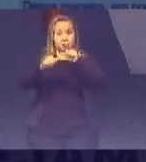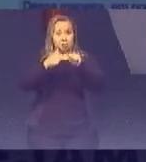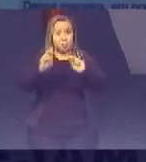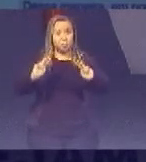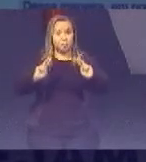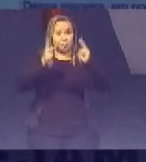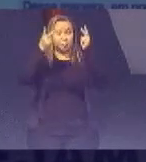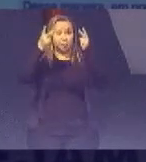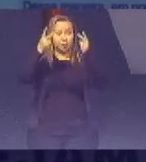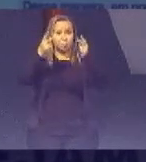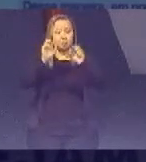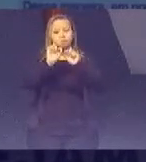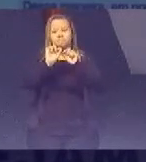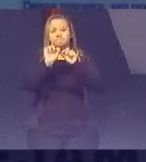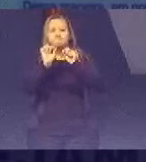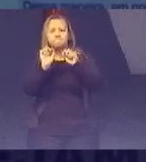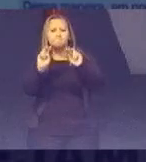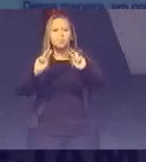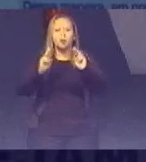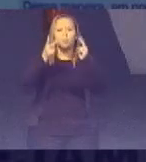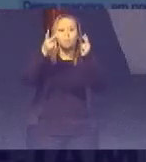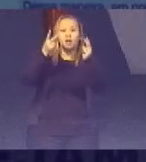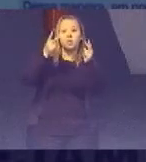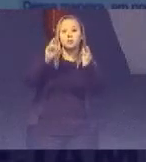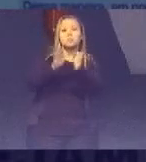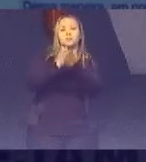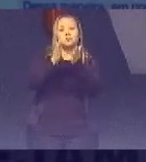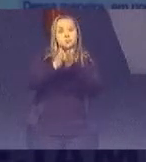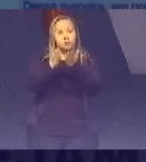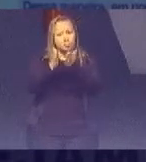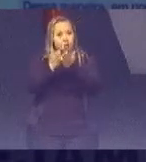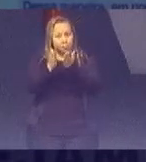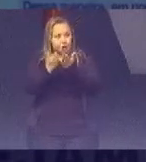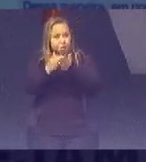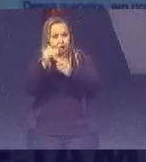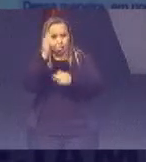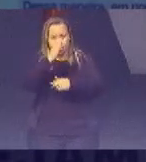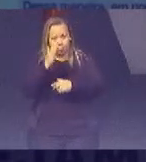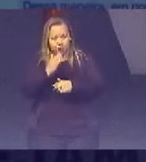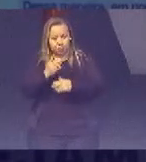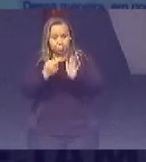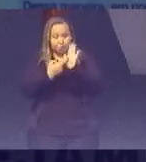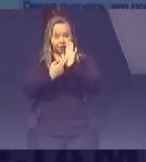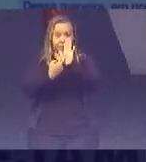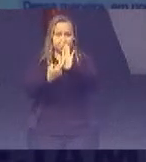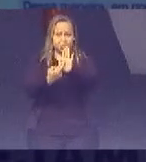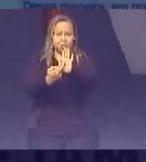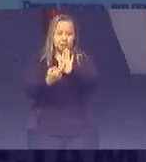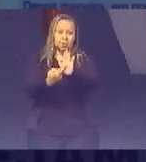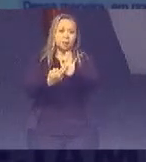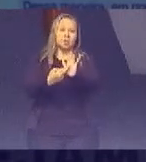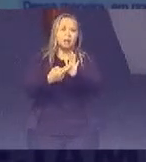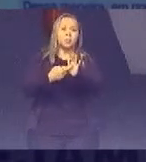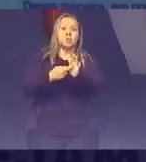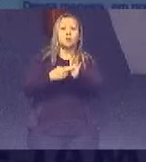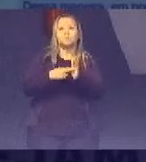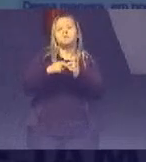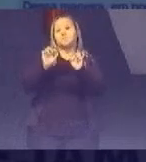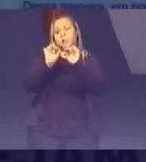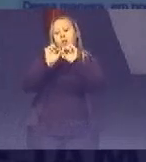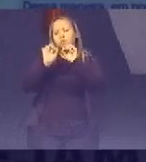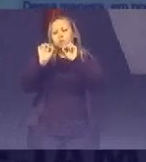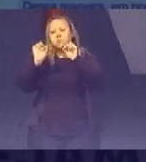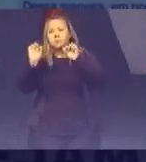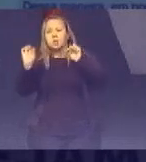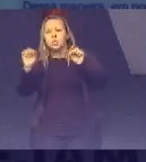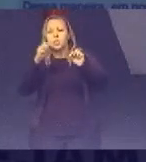linha de pobreza Para refletir O nível de desenvolvimento Alcançado pelo Brasil Tomando como referência A linha intermediária É 3,20 Naquele